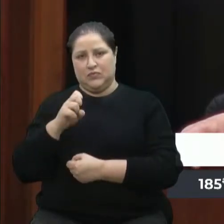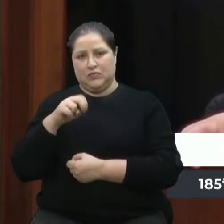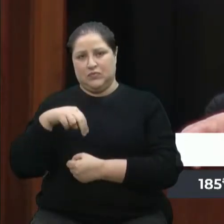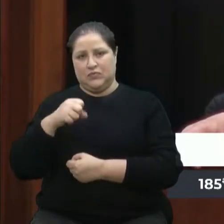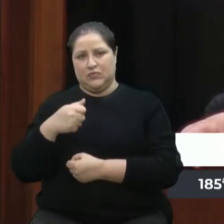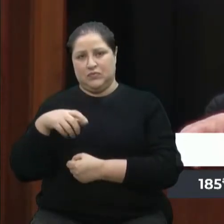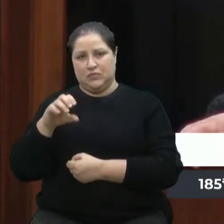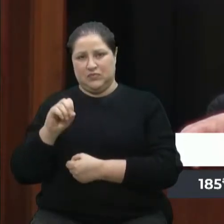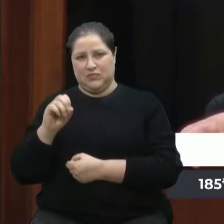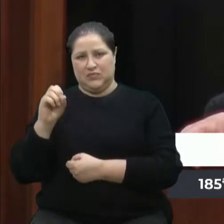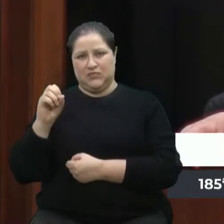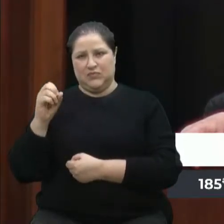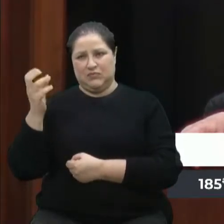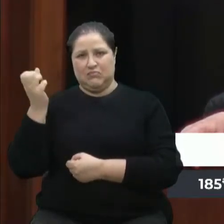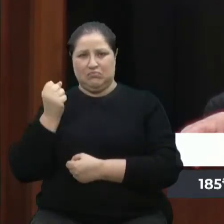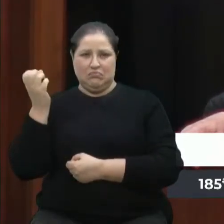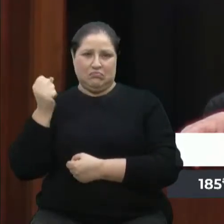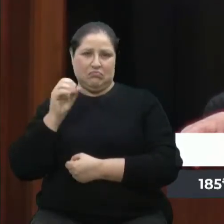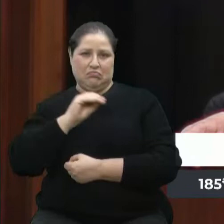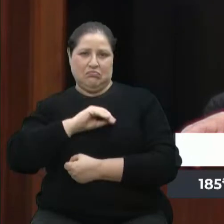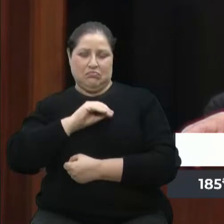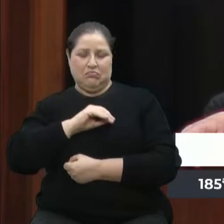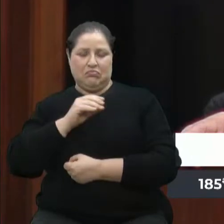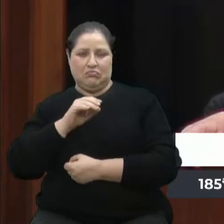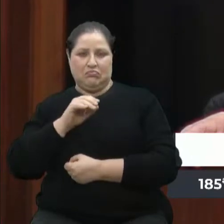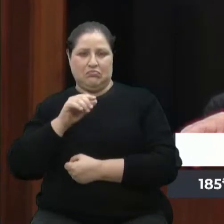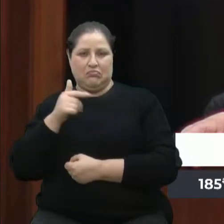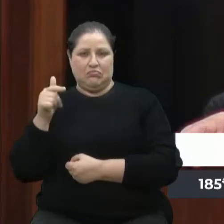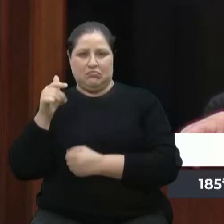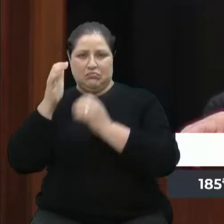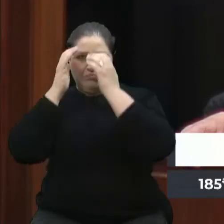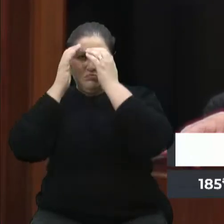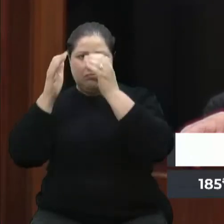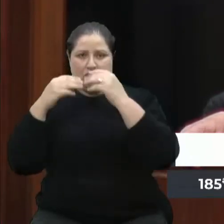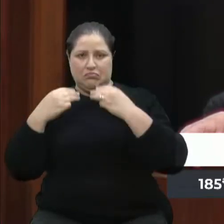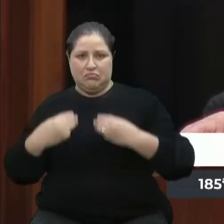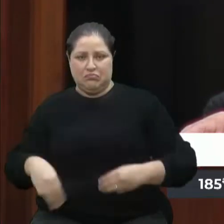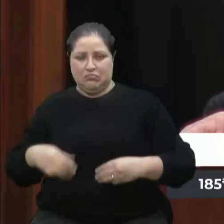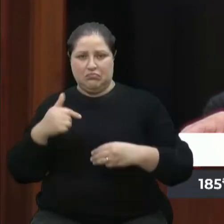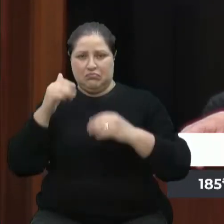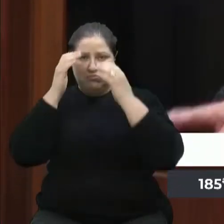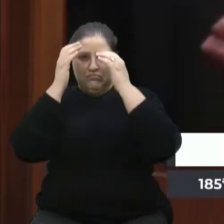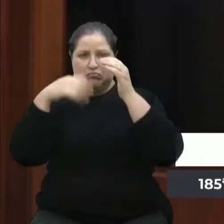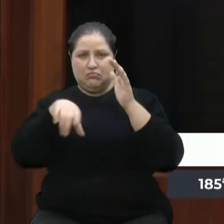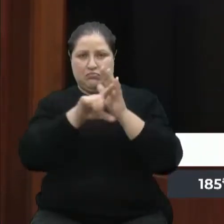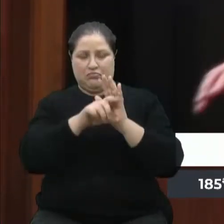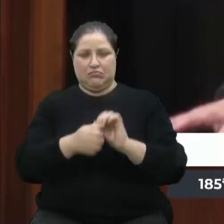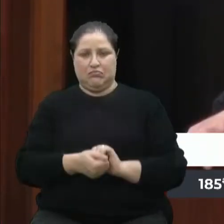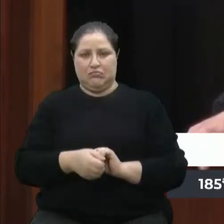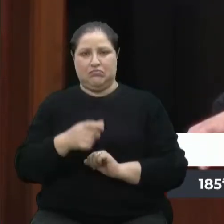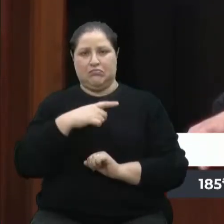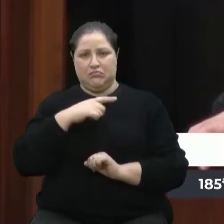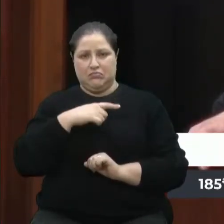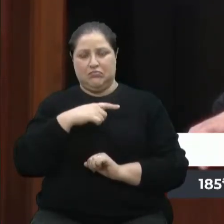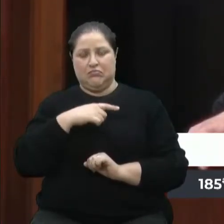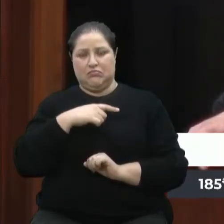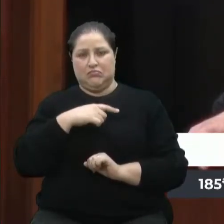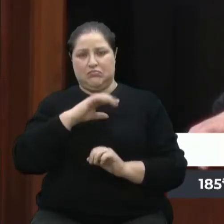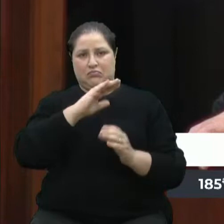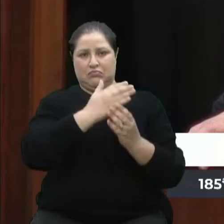O Novo, inclusive nessa ação, ele sustenta que o governador tem que devolver os 40 mil reais que ele já recebeu,